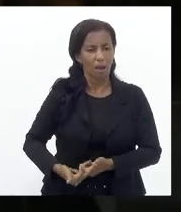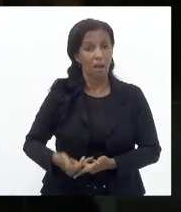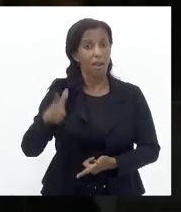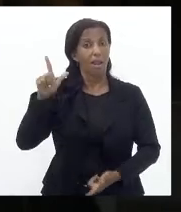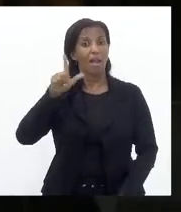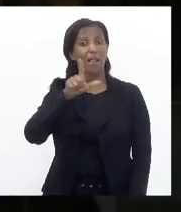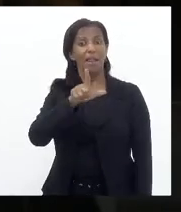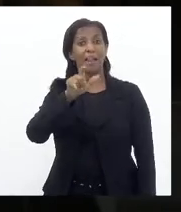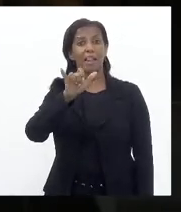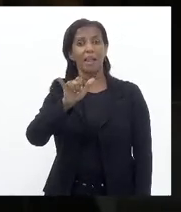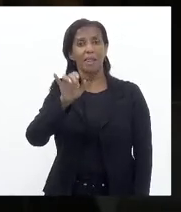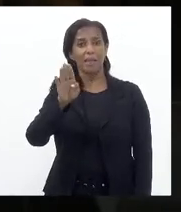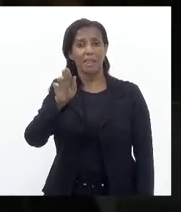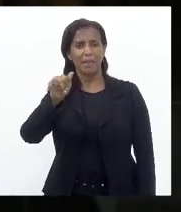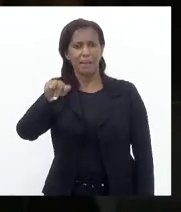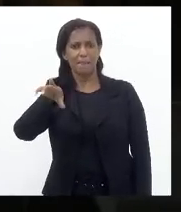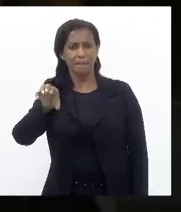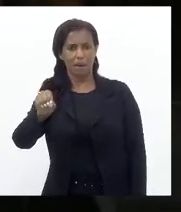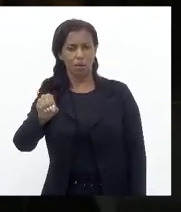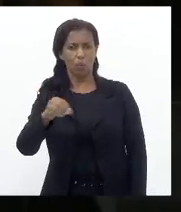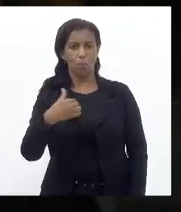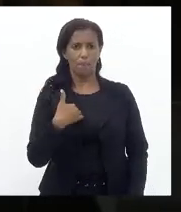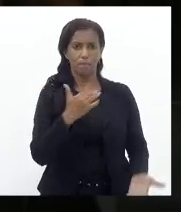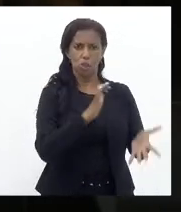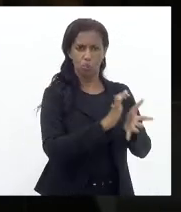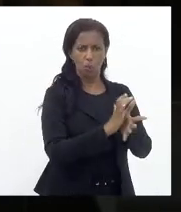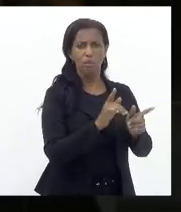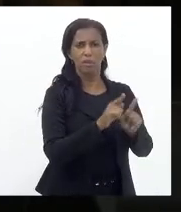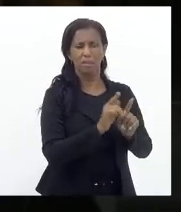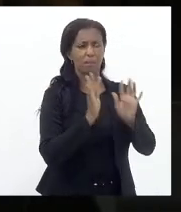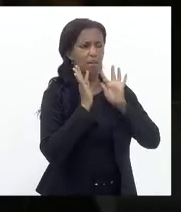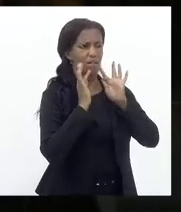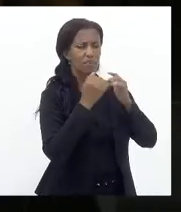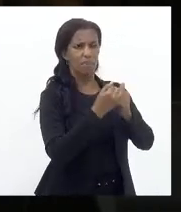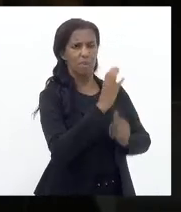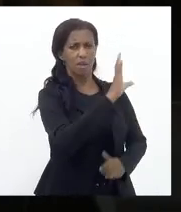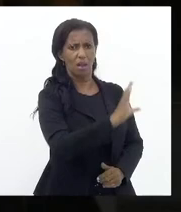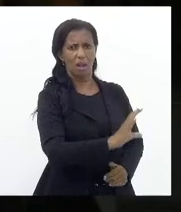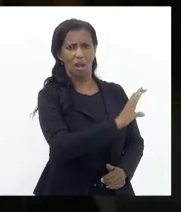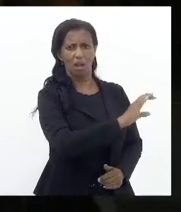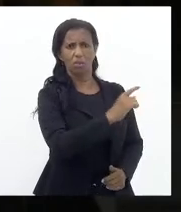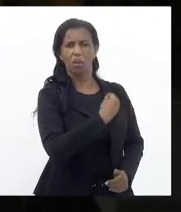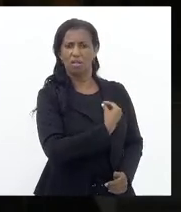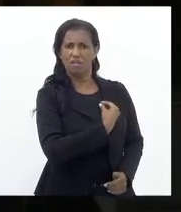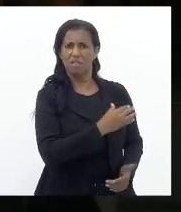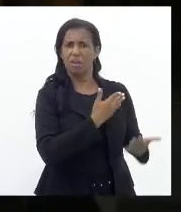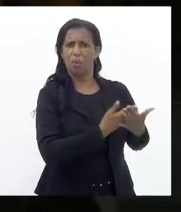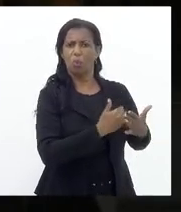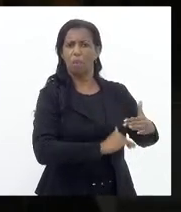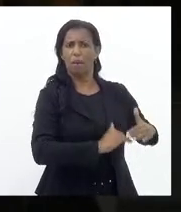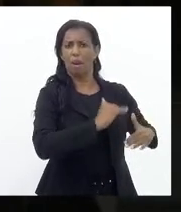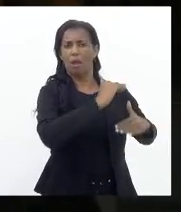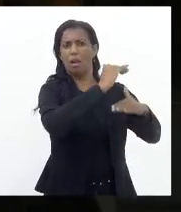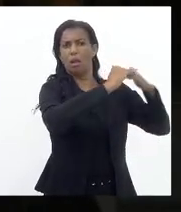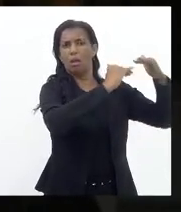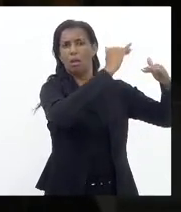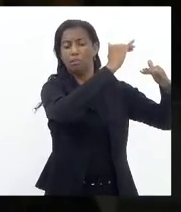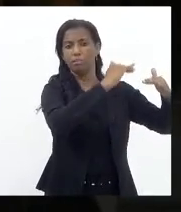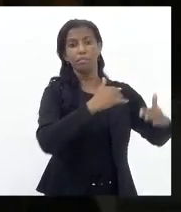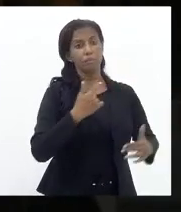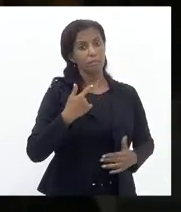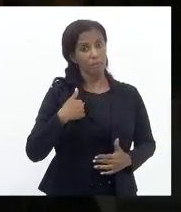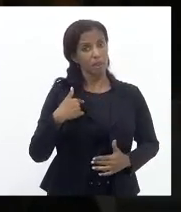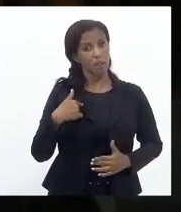Líbano Minha esposa católica De família católica Egressa de colégios católicos Eu escolhi Uma